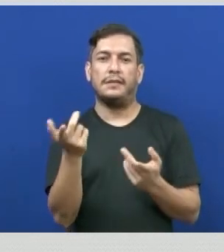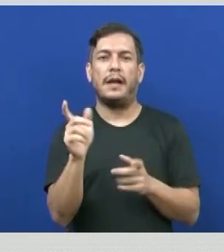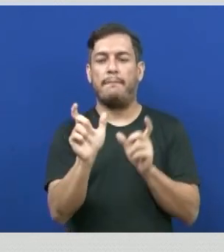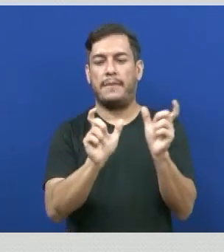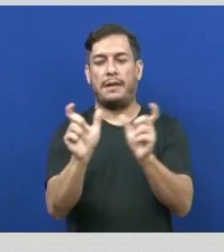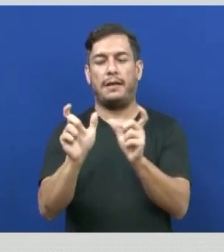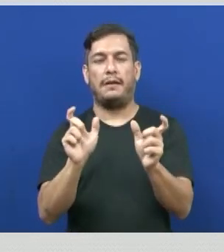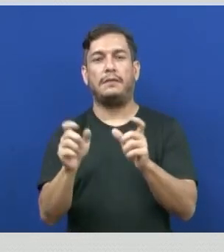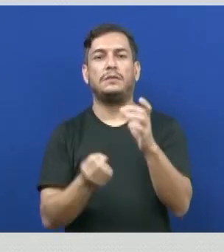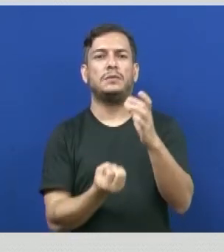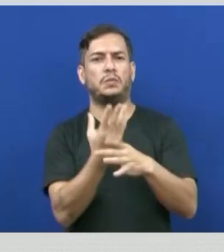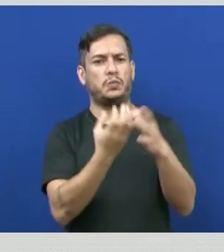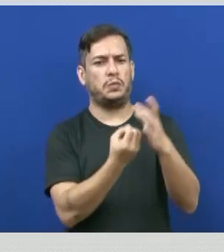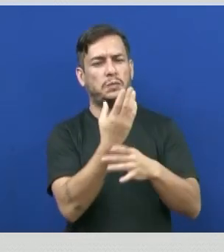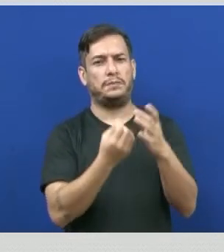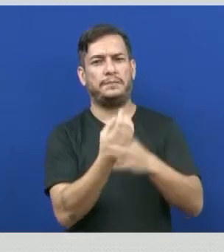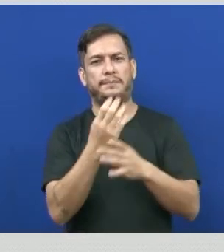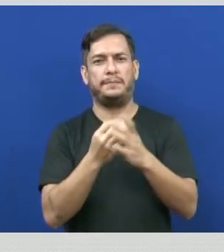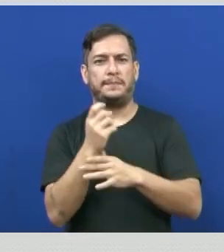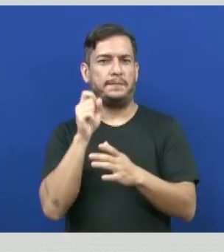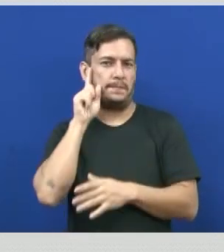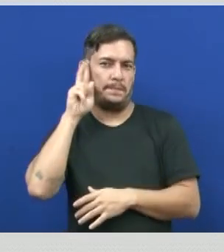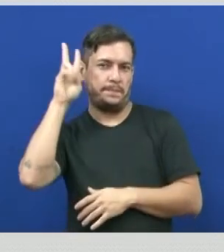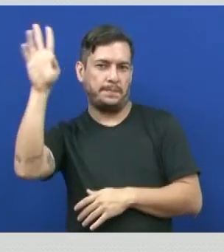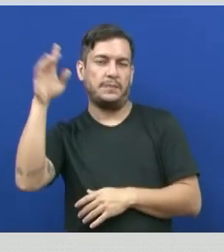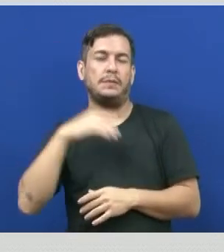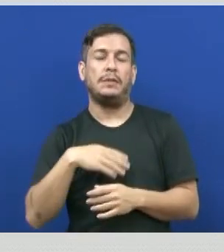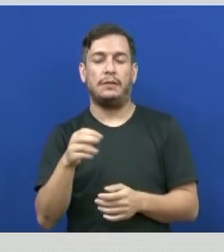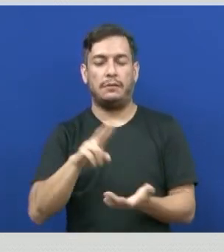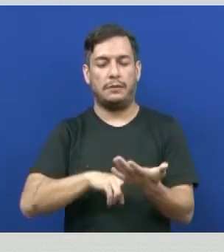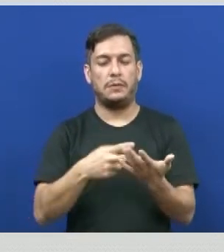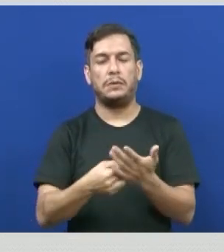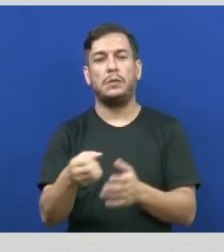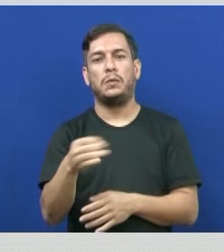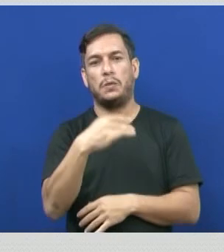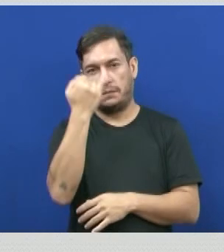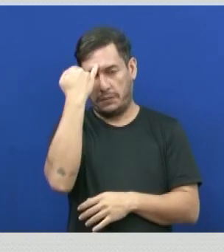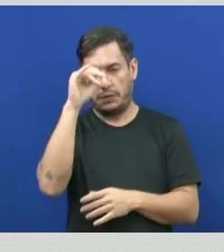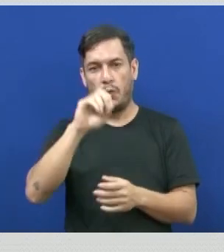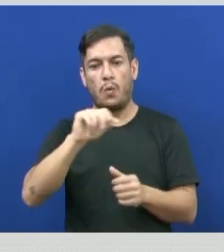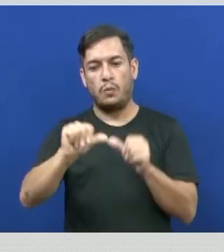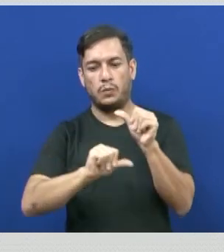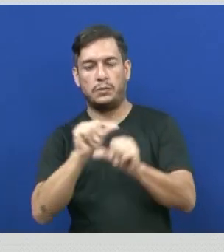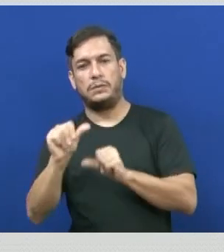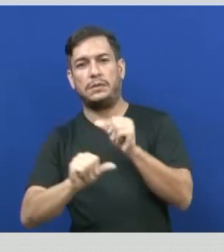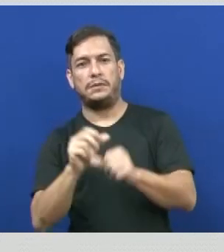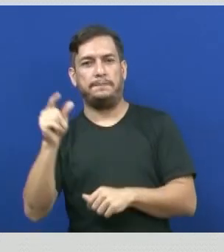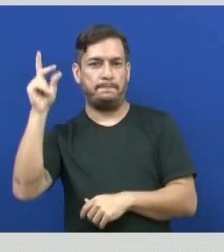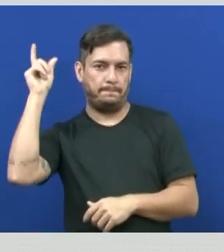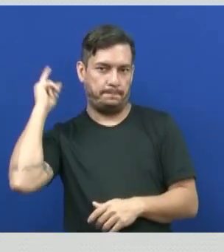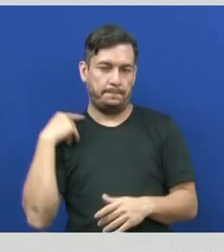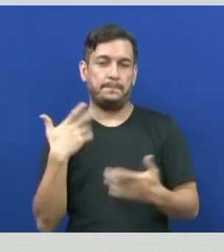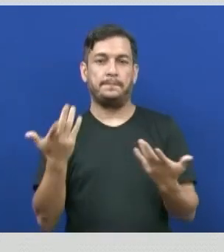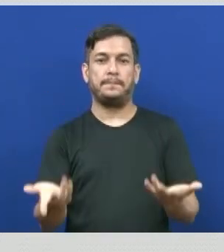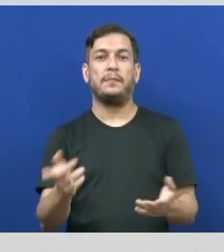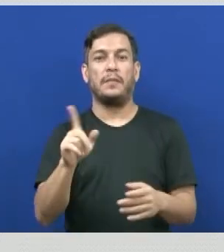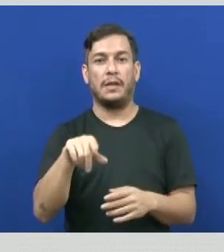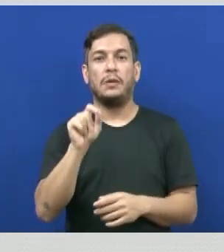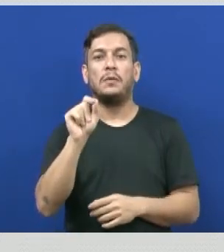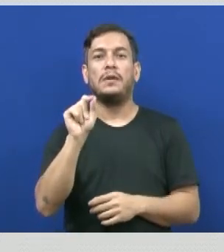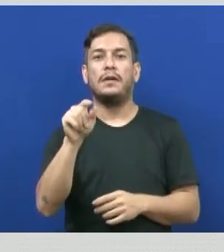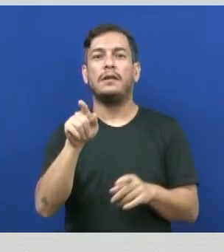expressões surgem o tempo todo para traduzir novas ideias ou reciclar as antigas. Sendo assim, o estrangeirismo é um